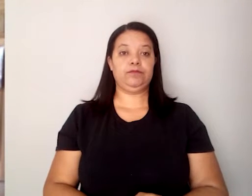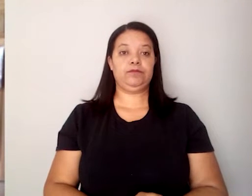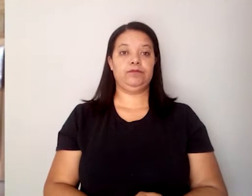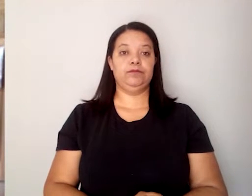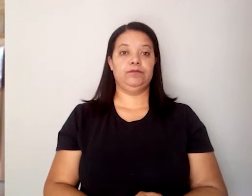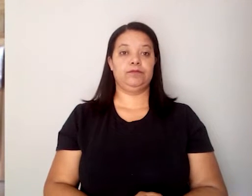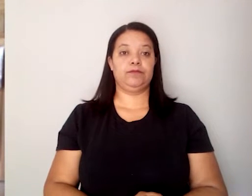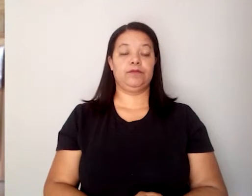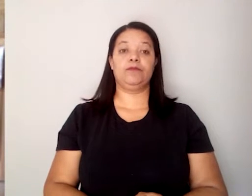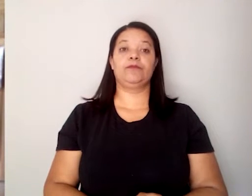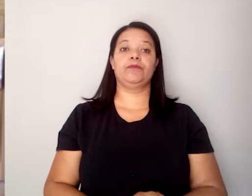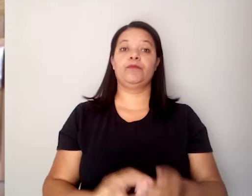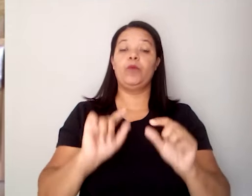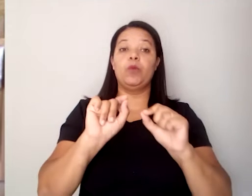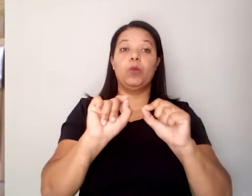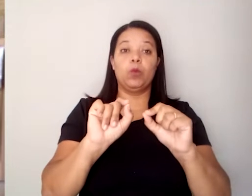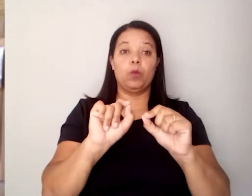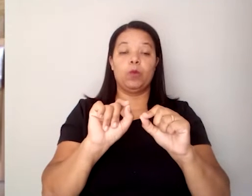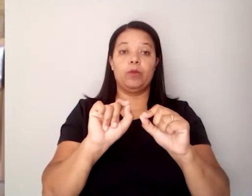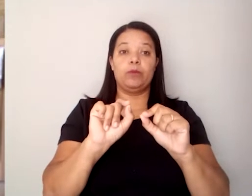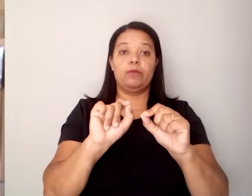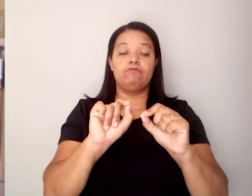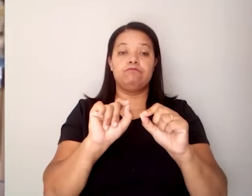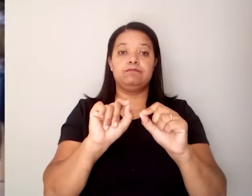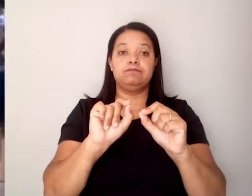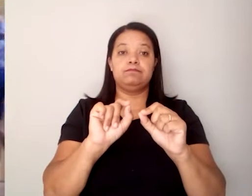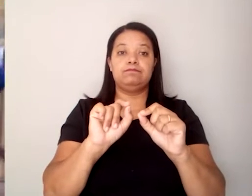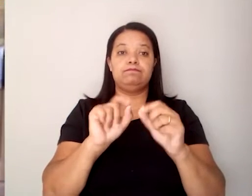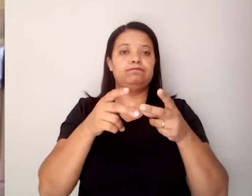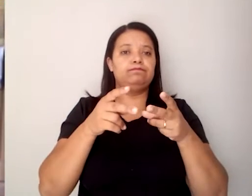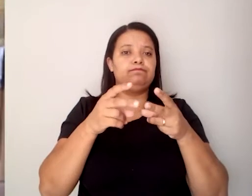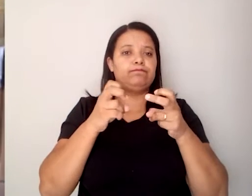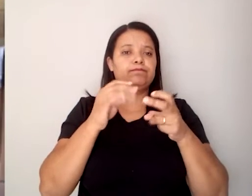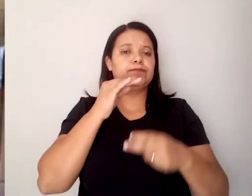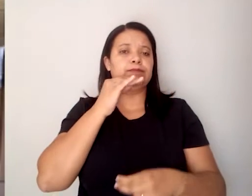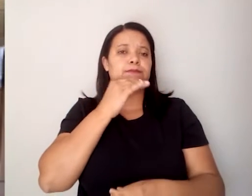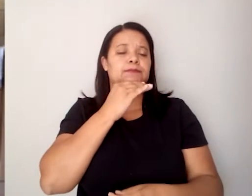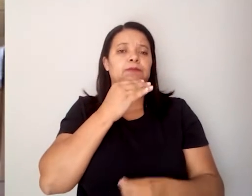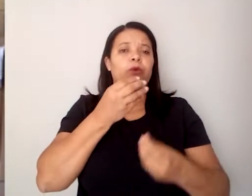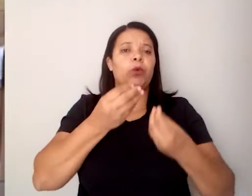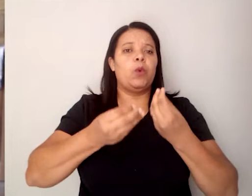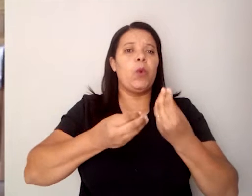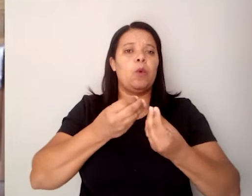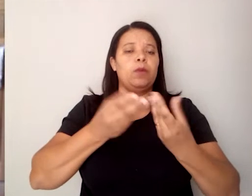O que eles nos deixam entrever dessas manifestações?